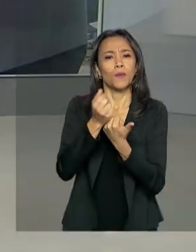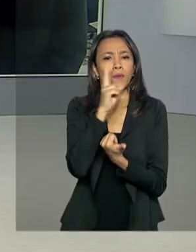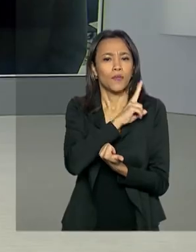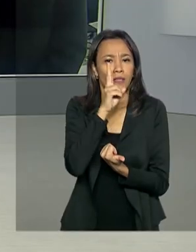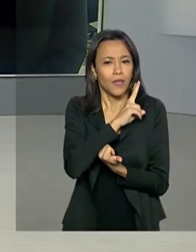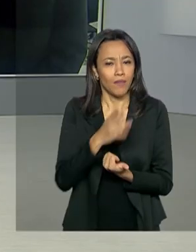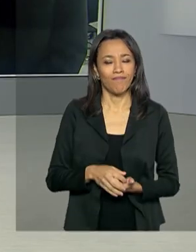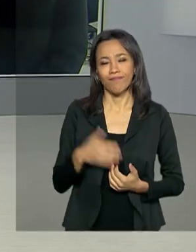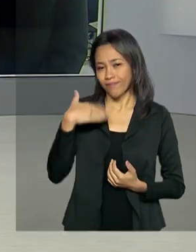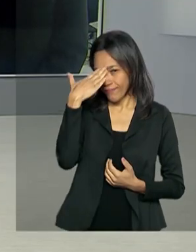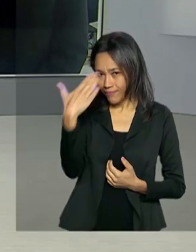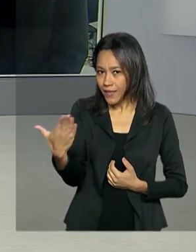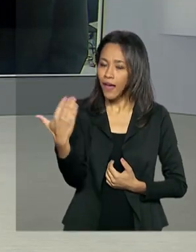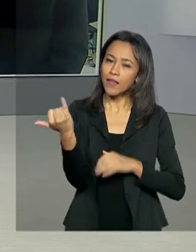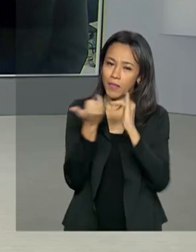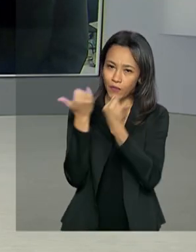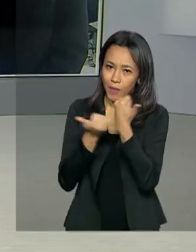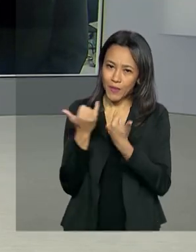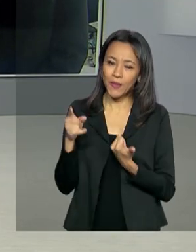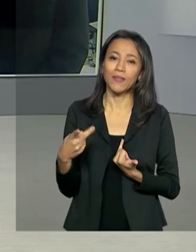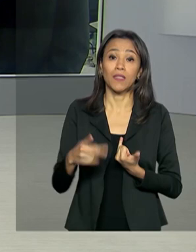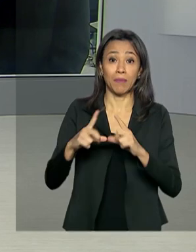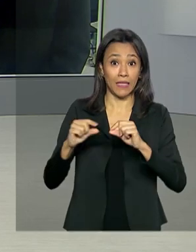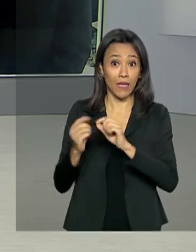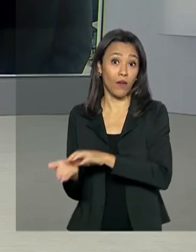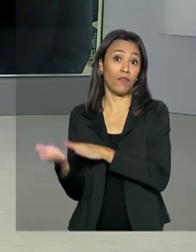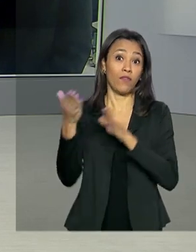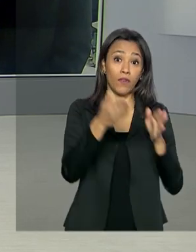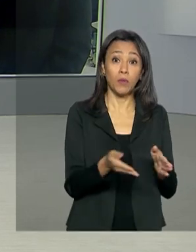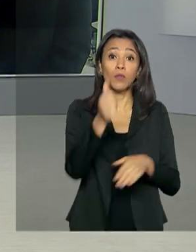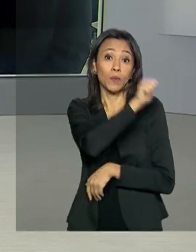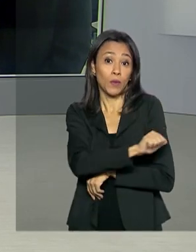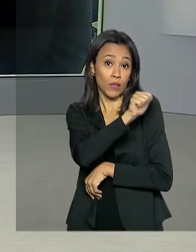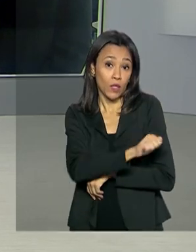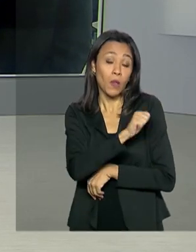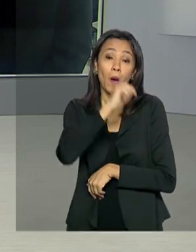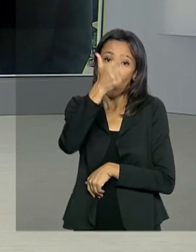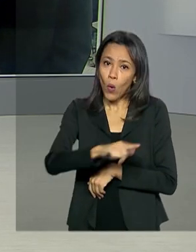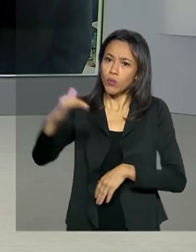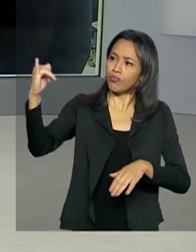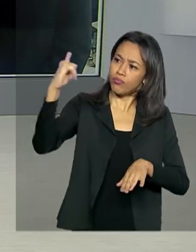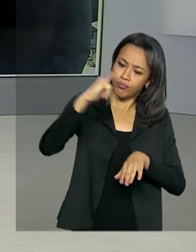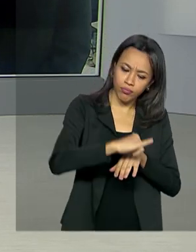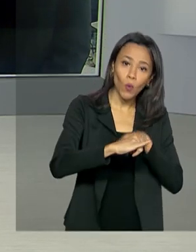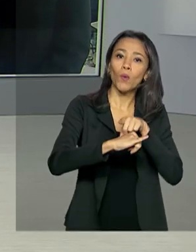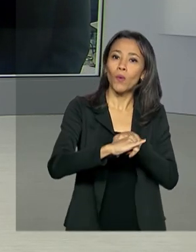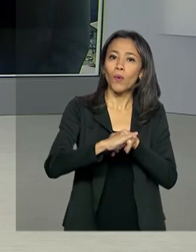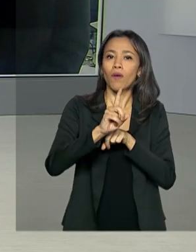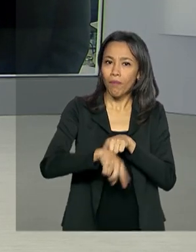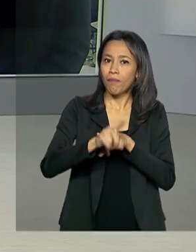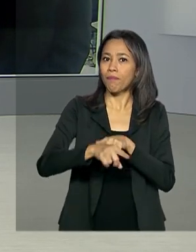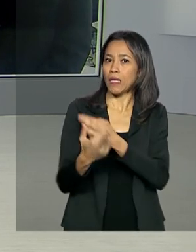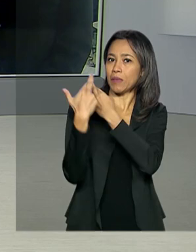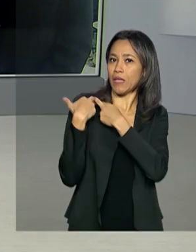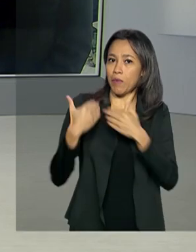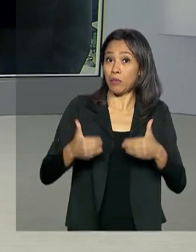Obrigada, Luciana, pelas suas informações. De Brasília, então, vamos ao Rio de Janeiro, porque chegou ao Brasil mais um voo fretado pelo Ministério da Infraestrutura